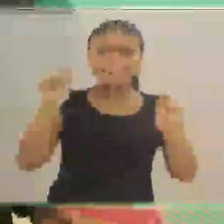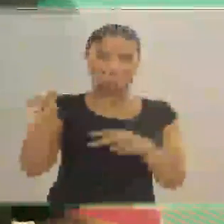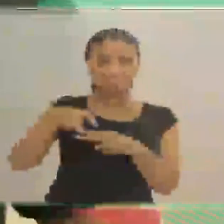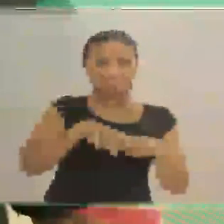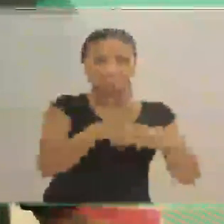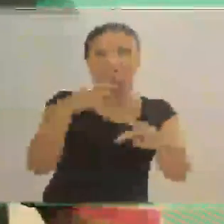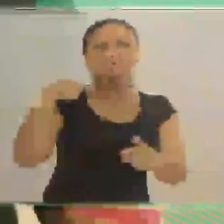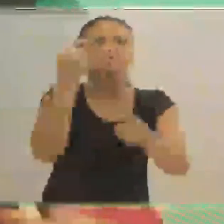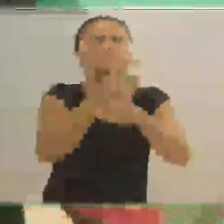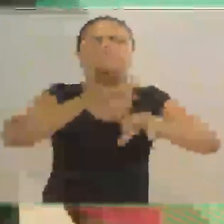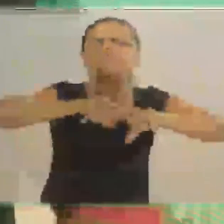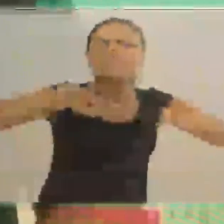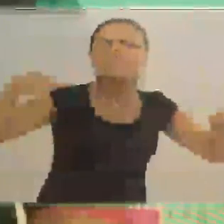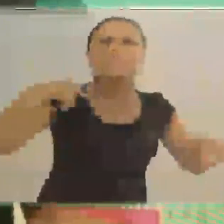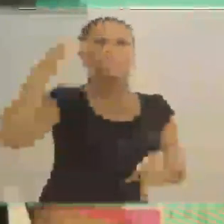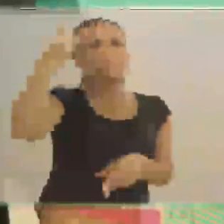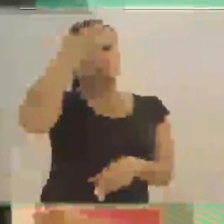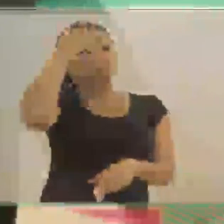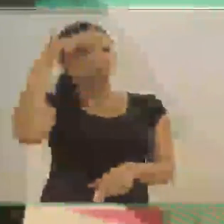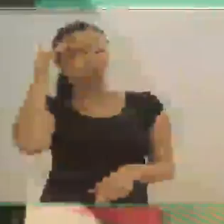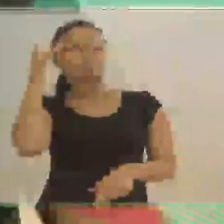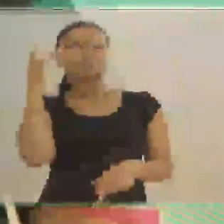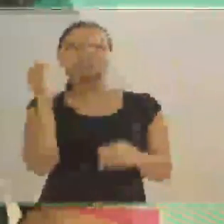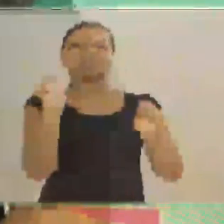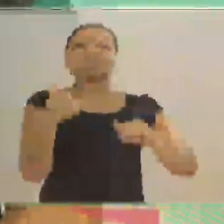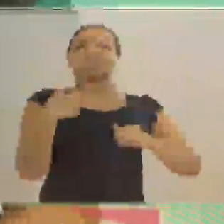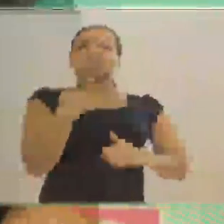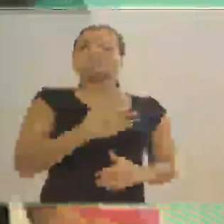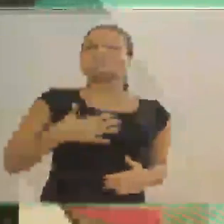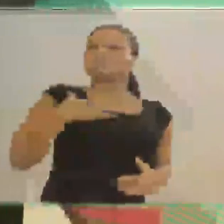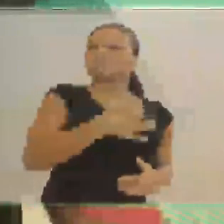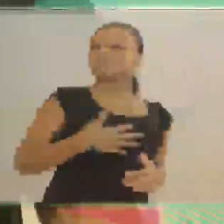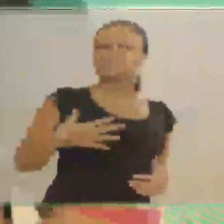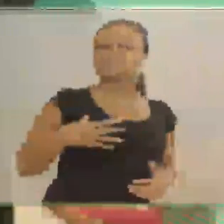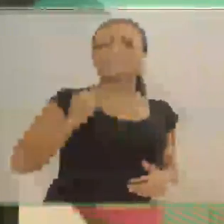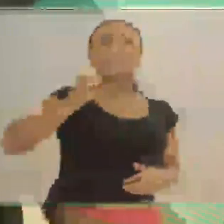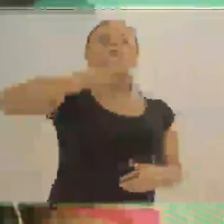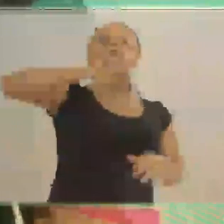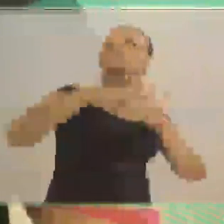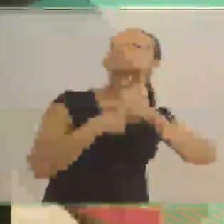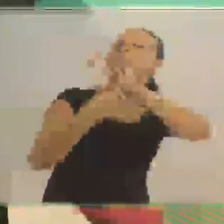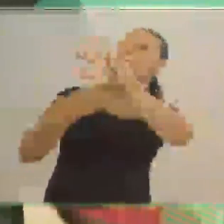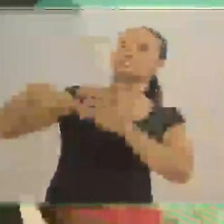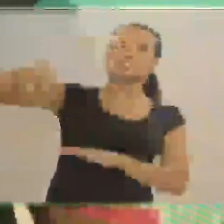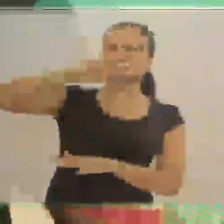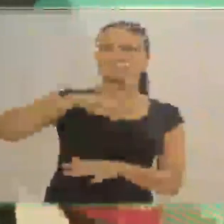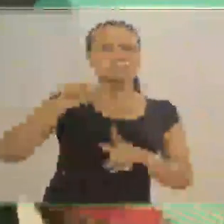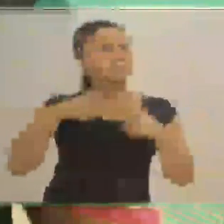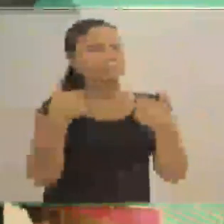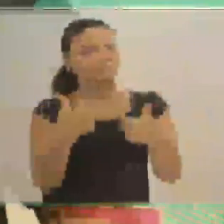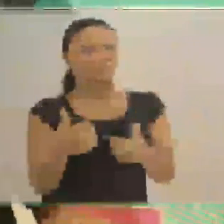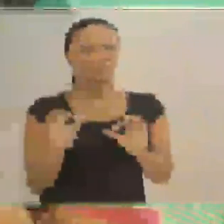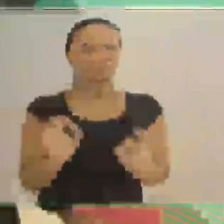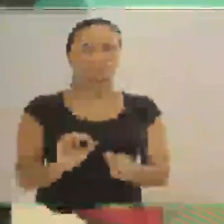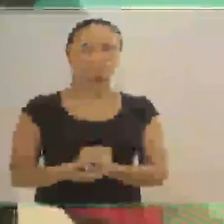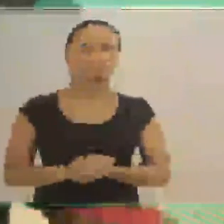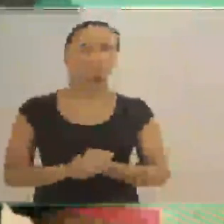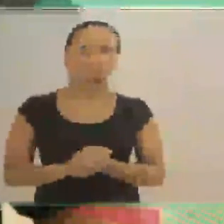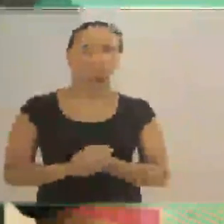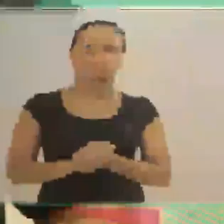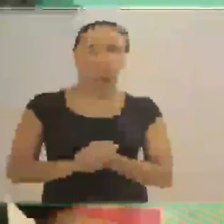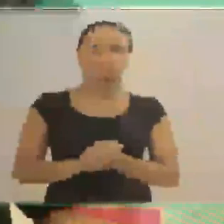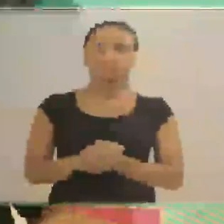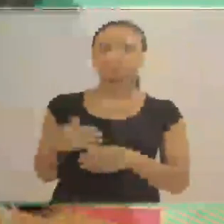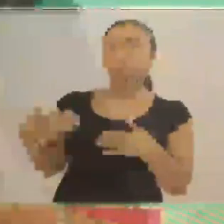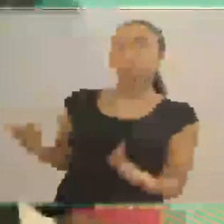ainda mais na neve, né? Uma coisa que é totalmente fora do eixo pra um cadeirante andar, né? E a gente descobriu várias